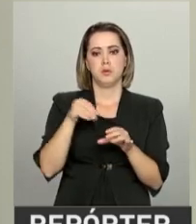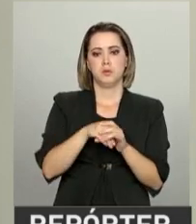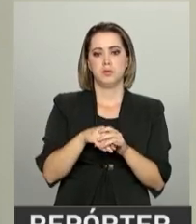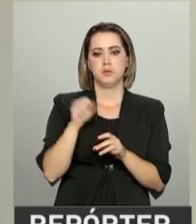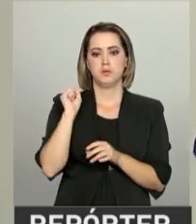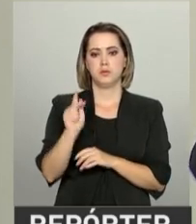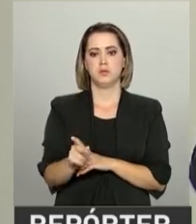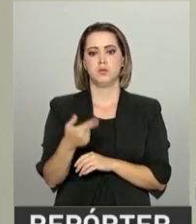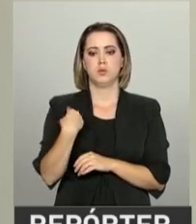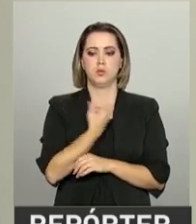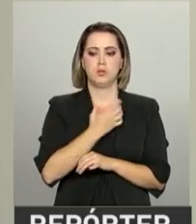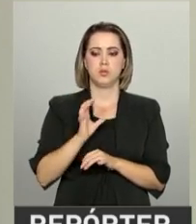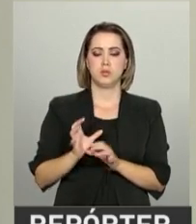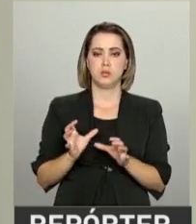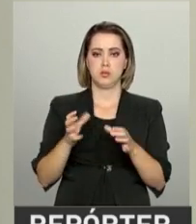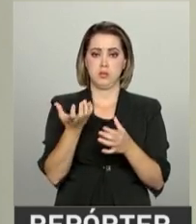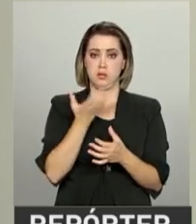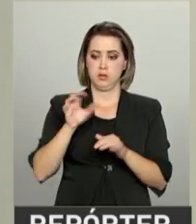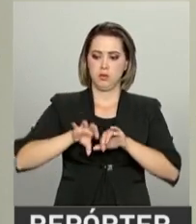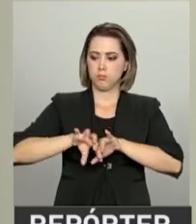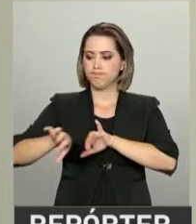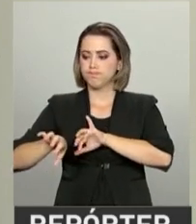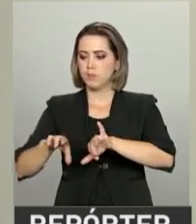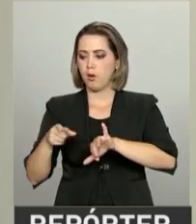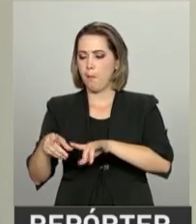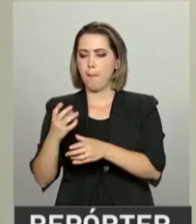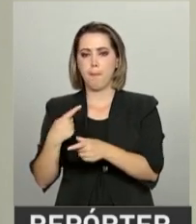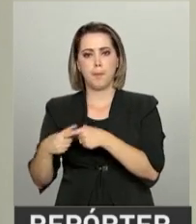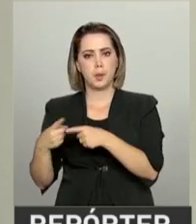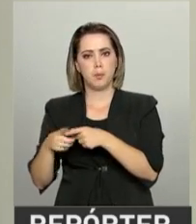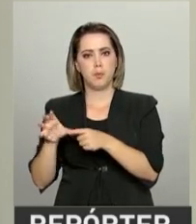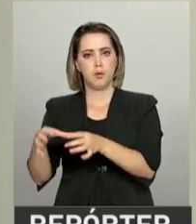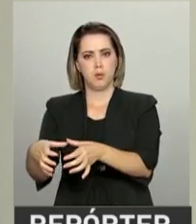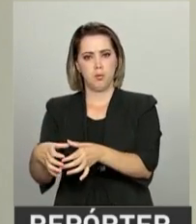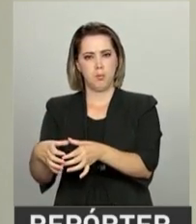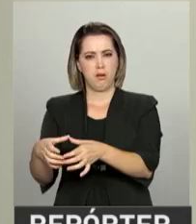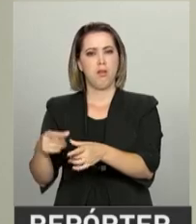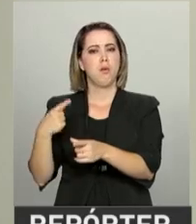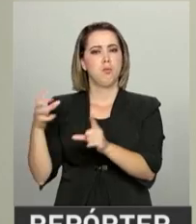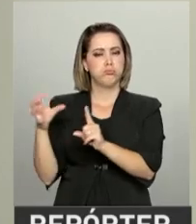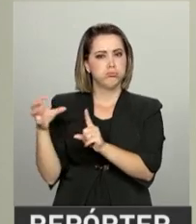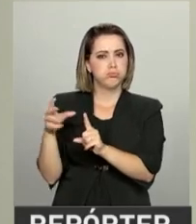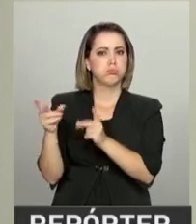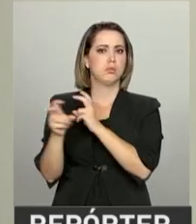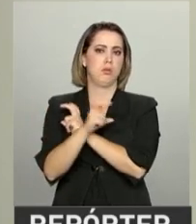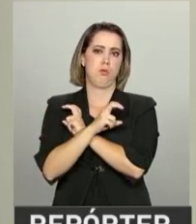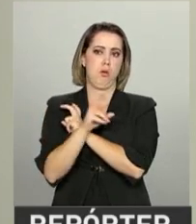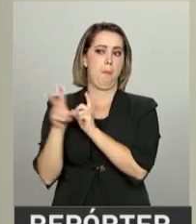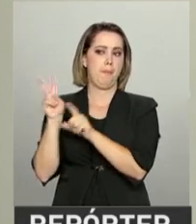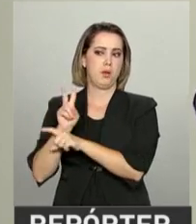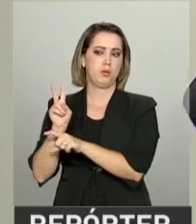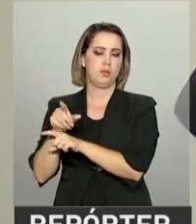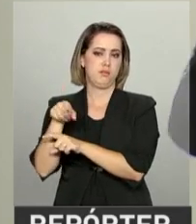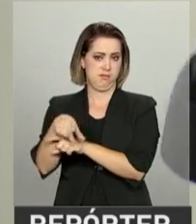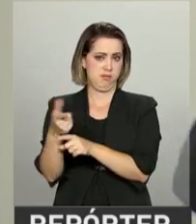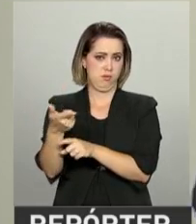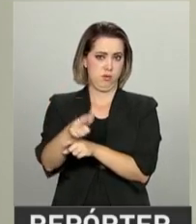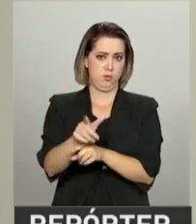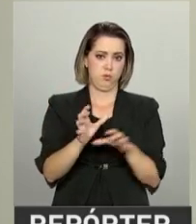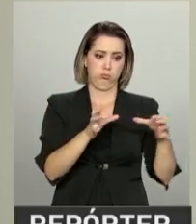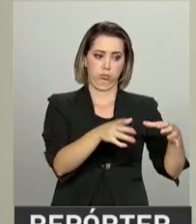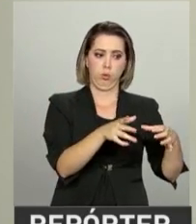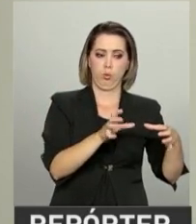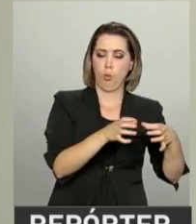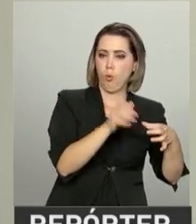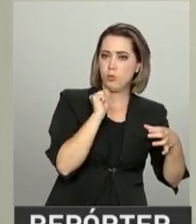Nós queremos separar uma questão da outra. A questão previdenciária é uma, a questão de proteção aos direitos trabalhistas é outra.